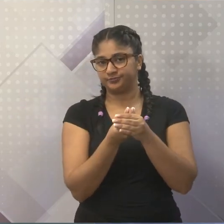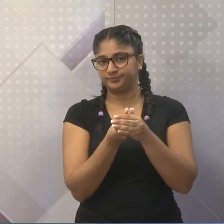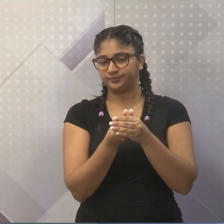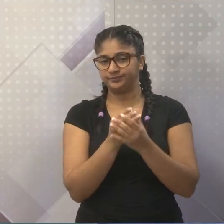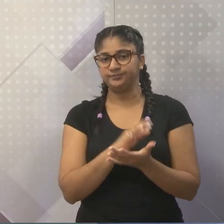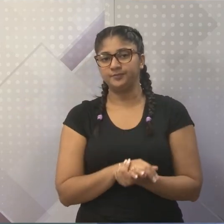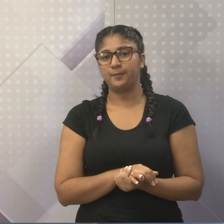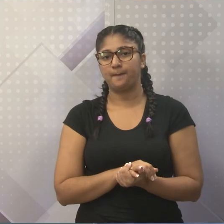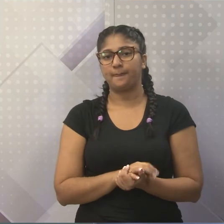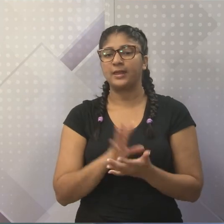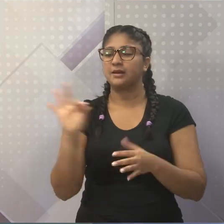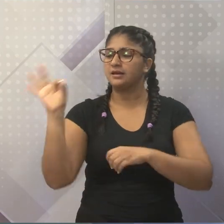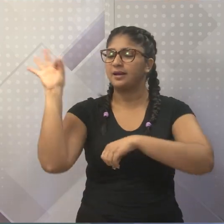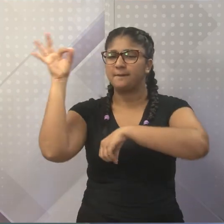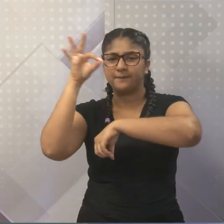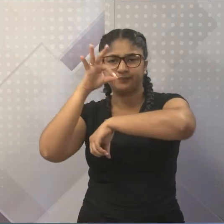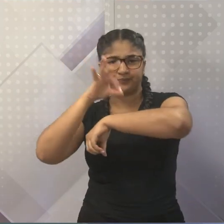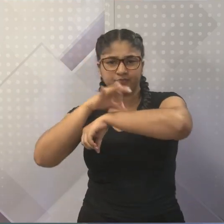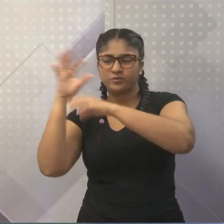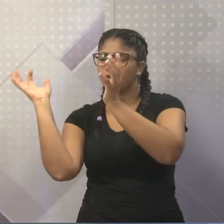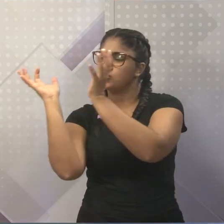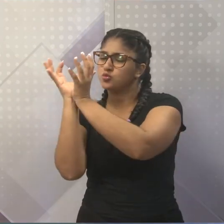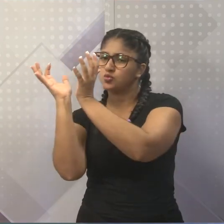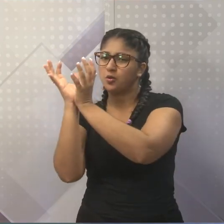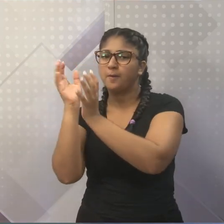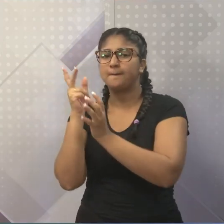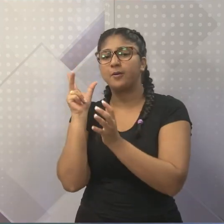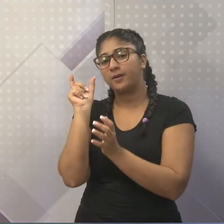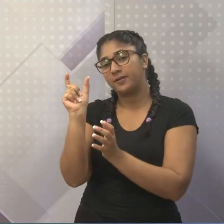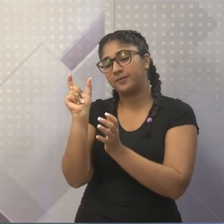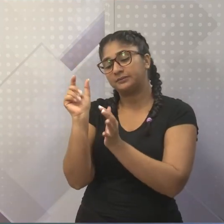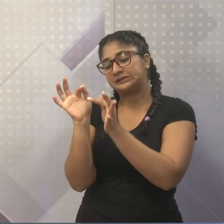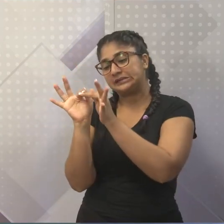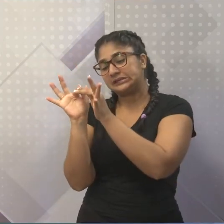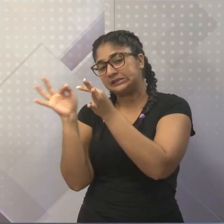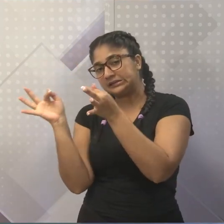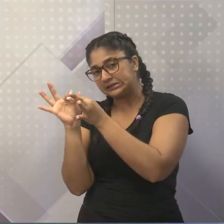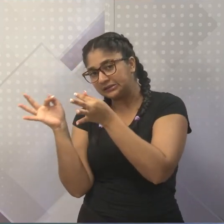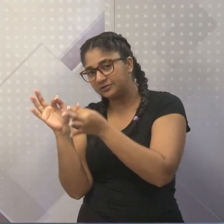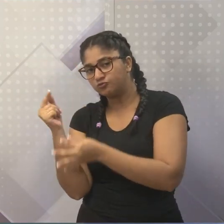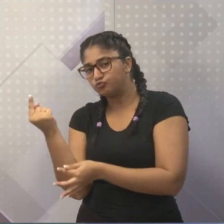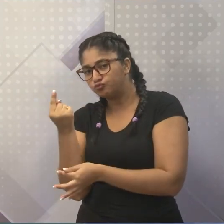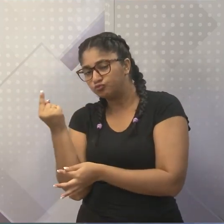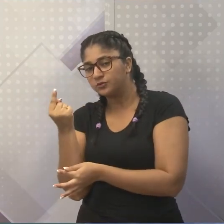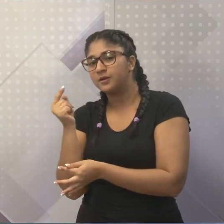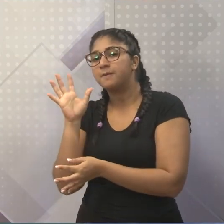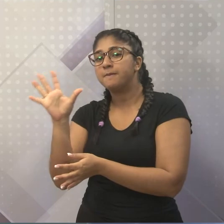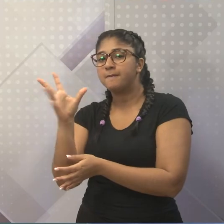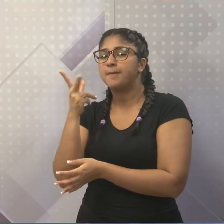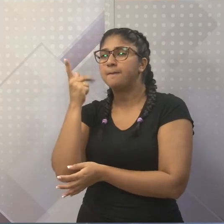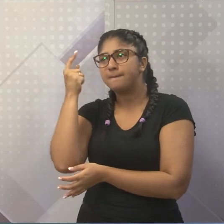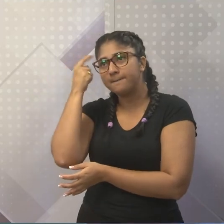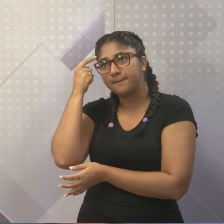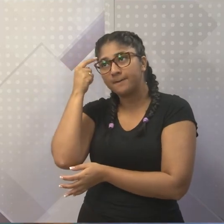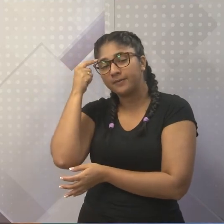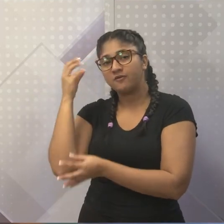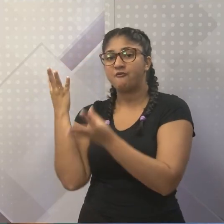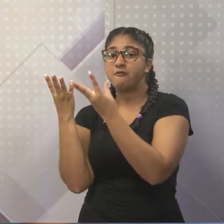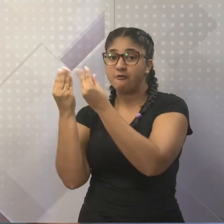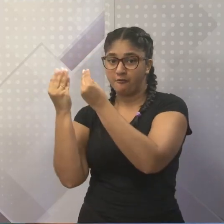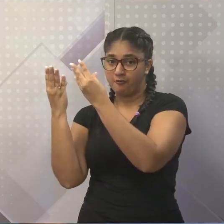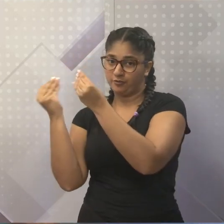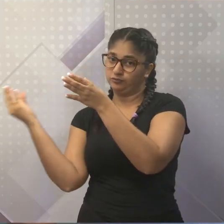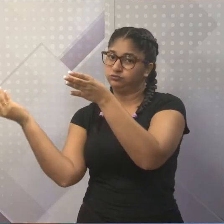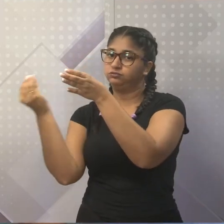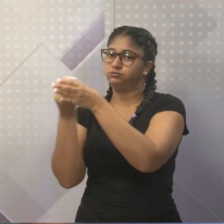enxame e outros aí, que é uma ideia de singular, a palavra em si é de singular, mas a ideia é de muitos. E, às vezes, as pessoas colocam o